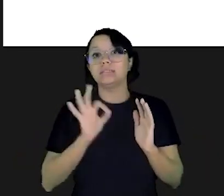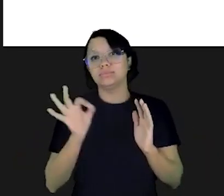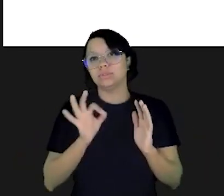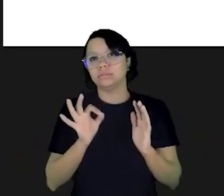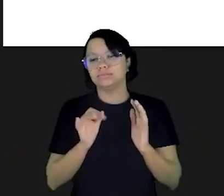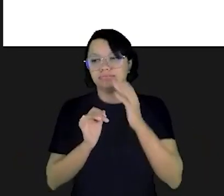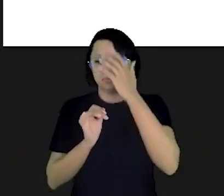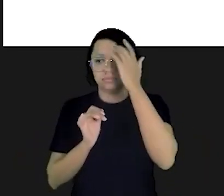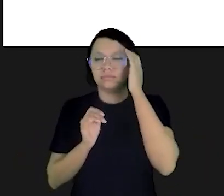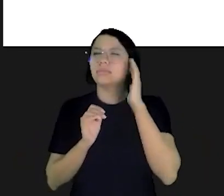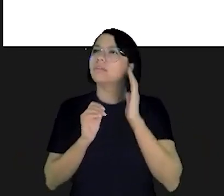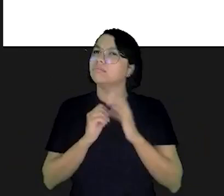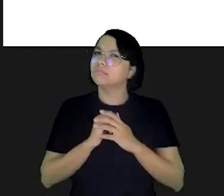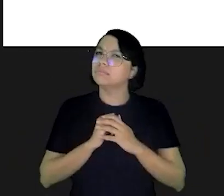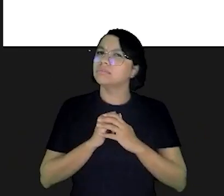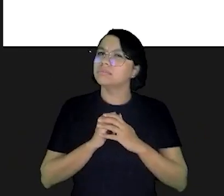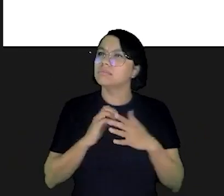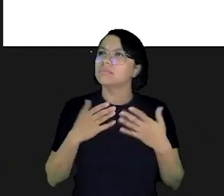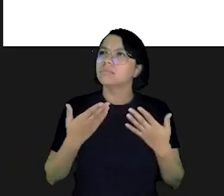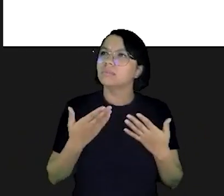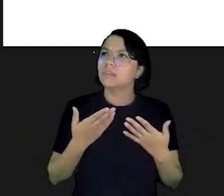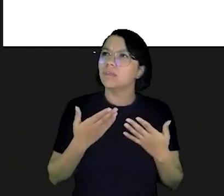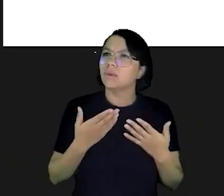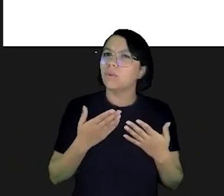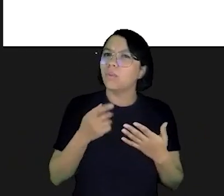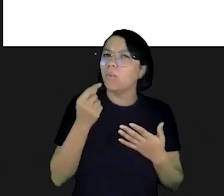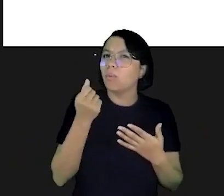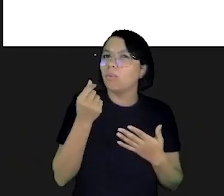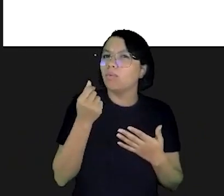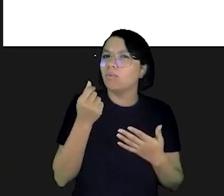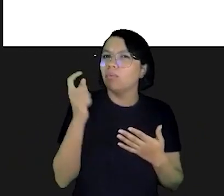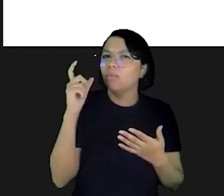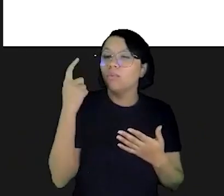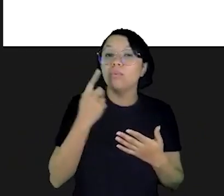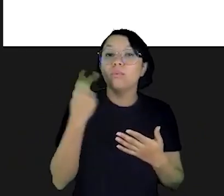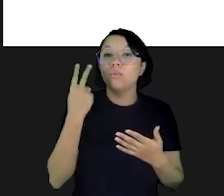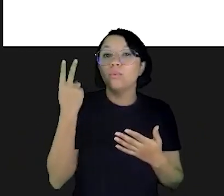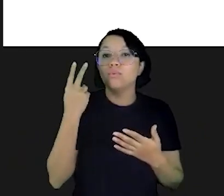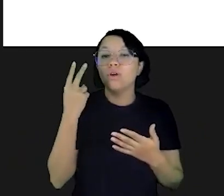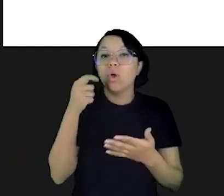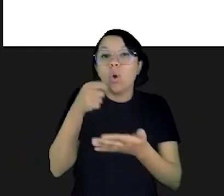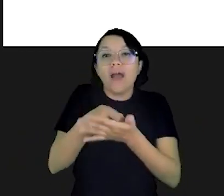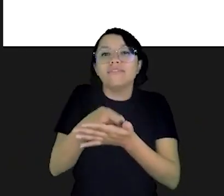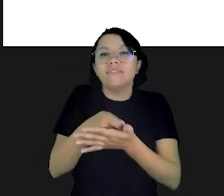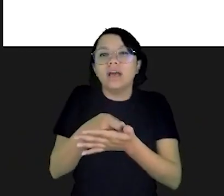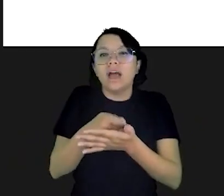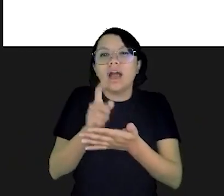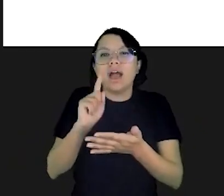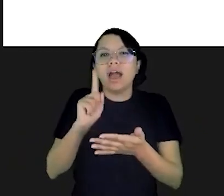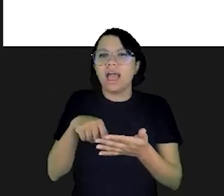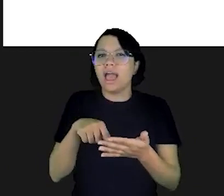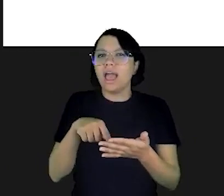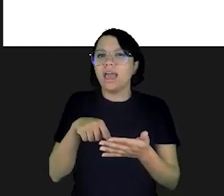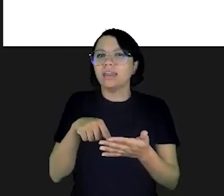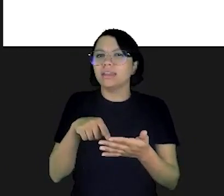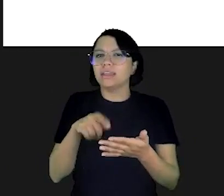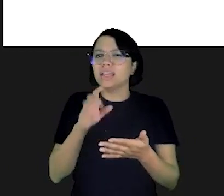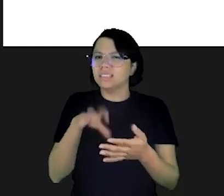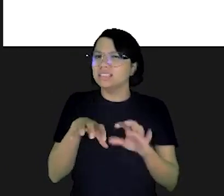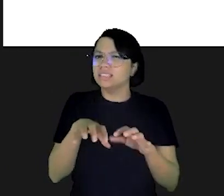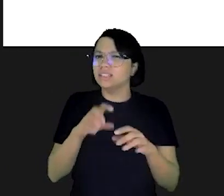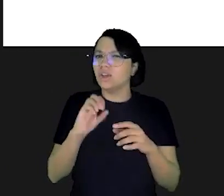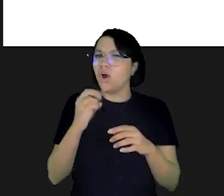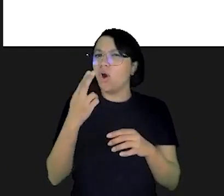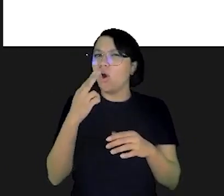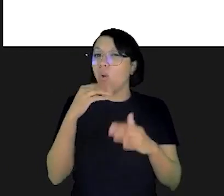bom aí você tem um desconto de 15% ah é então o preço à vista era realmente um preço à vista ou ele